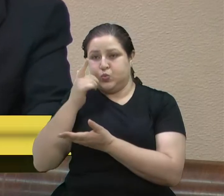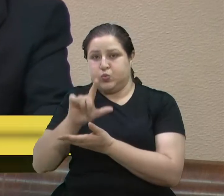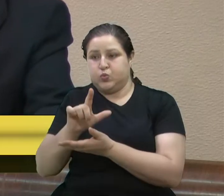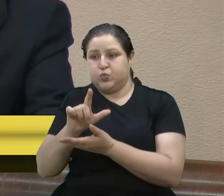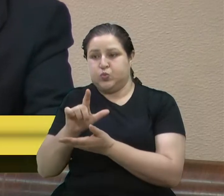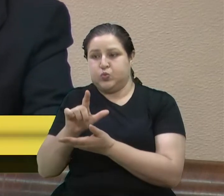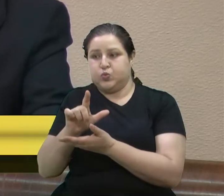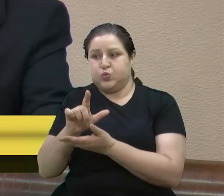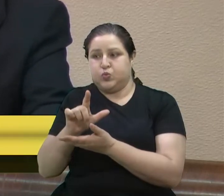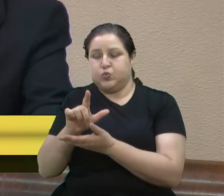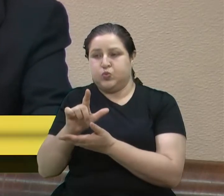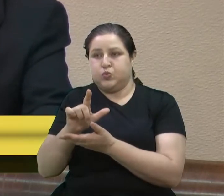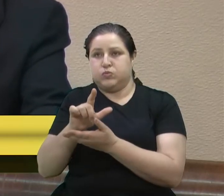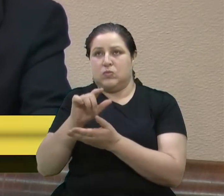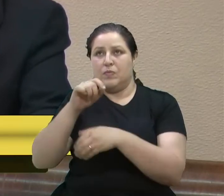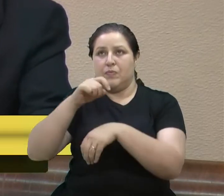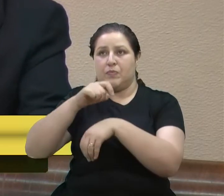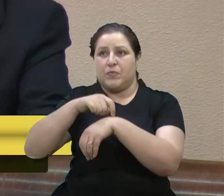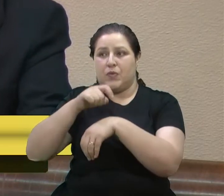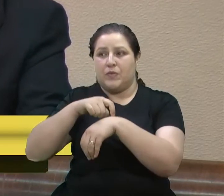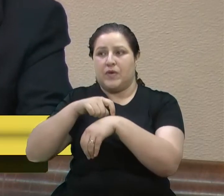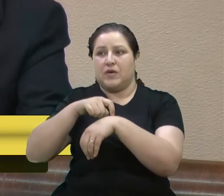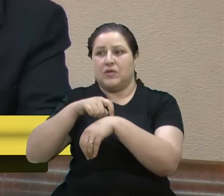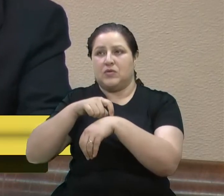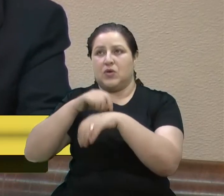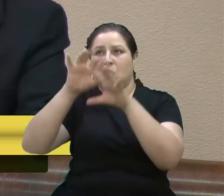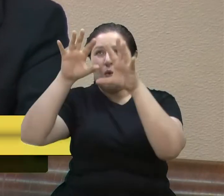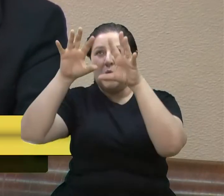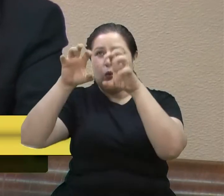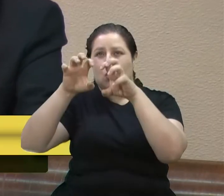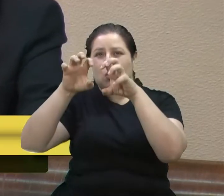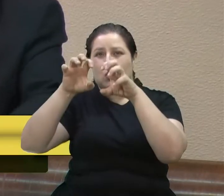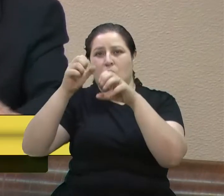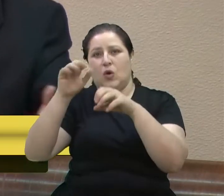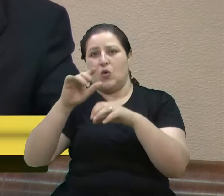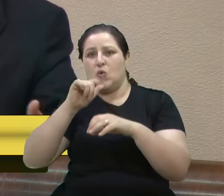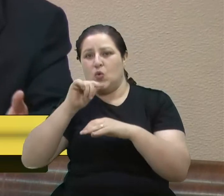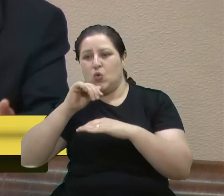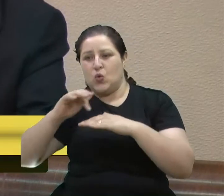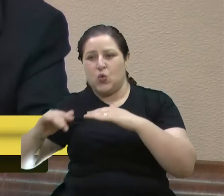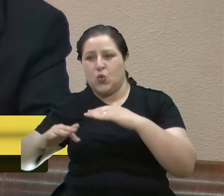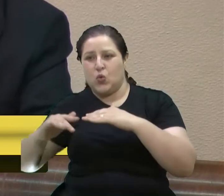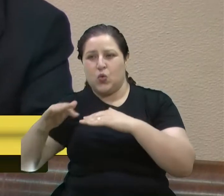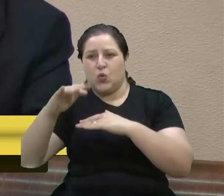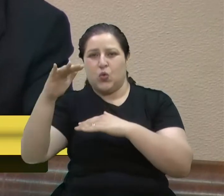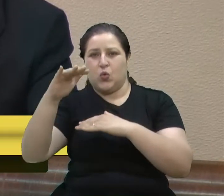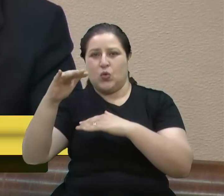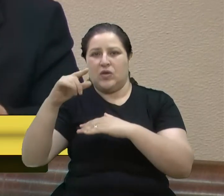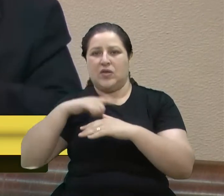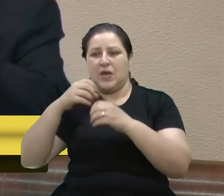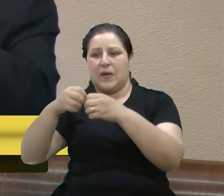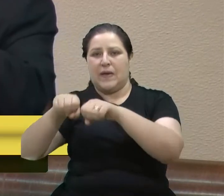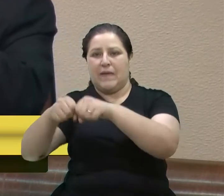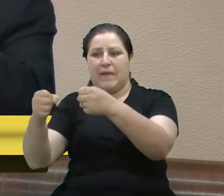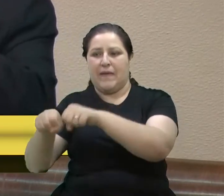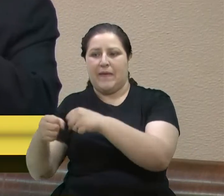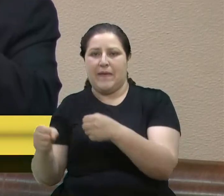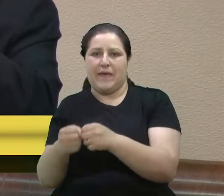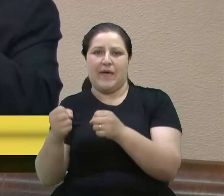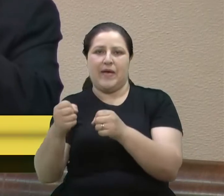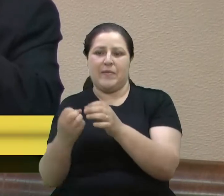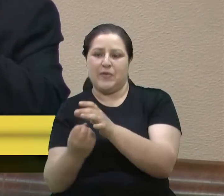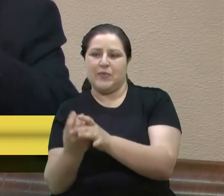sofrer uma sequência de secas ou inundações onde afetem a safra dessas